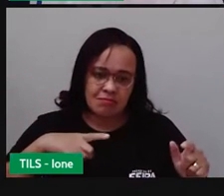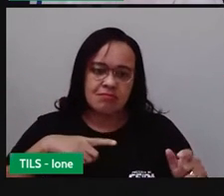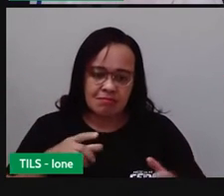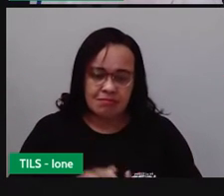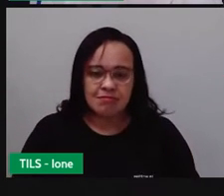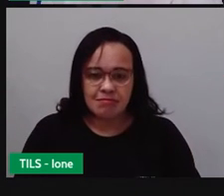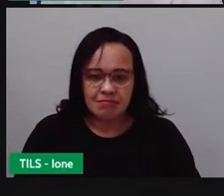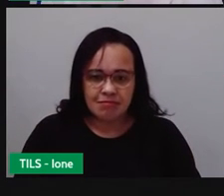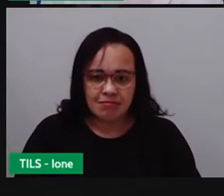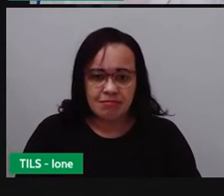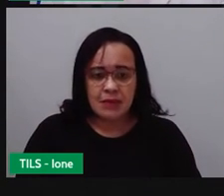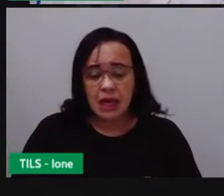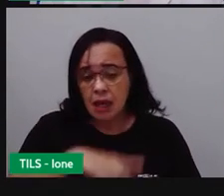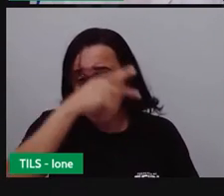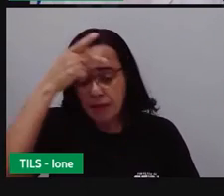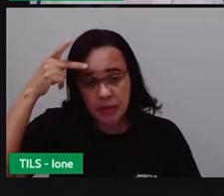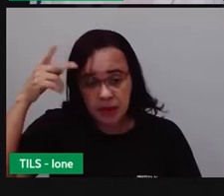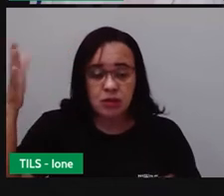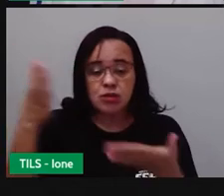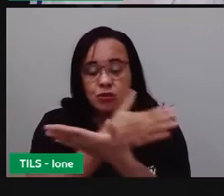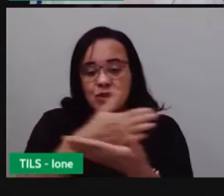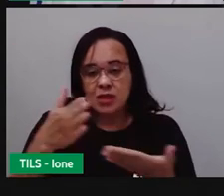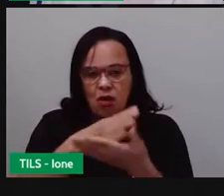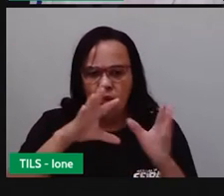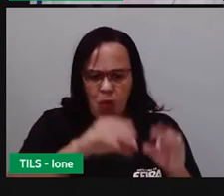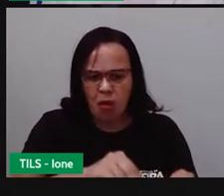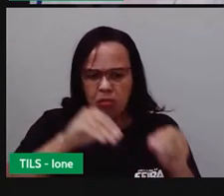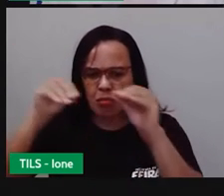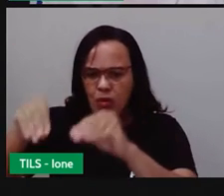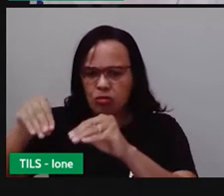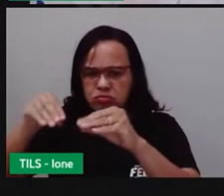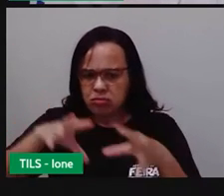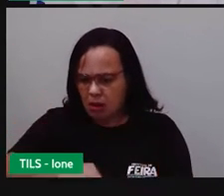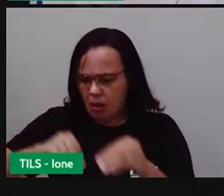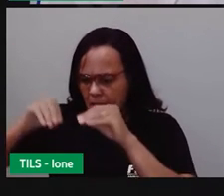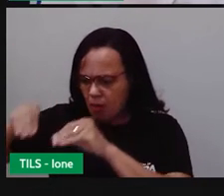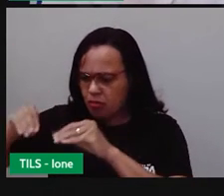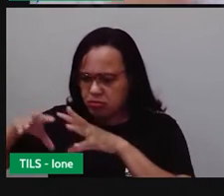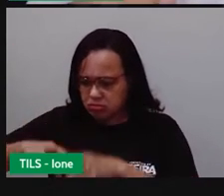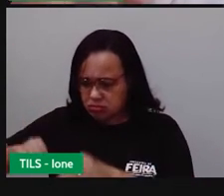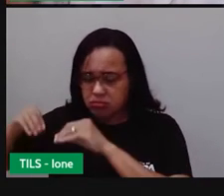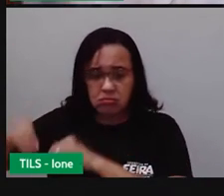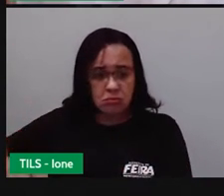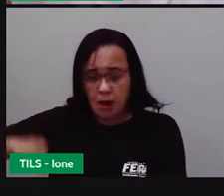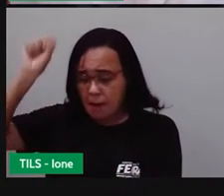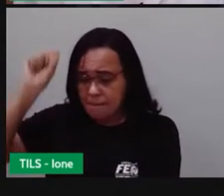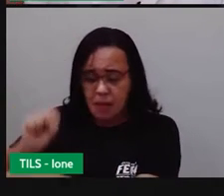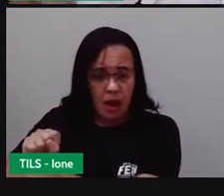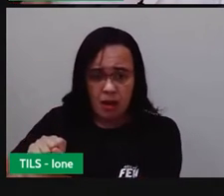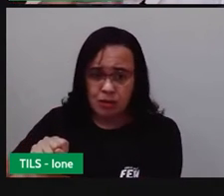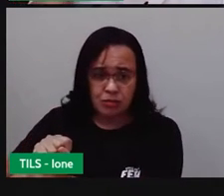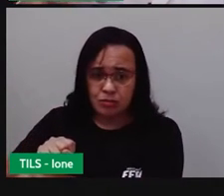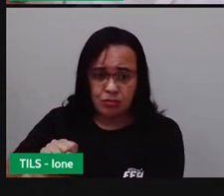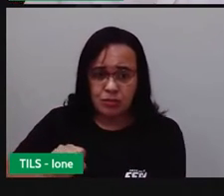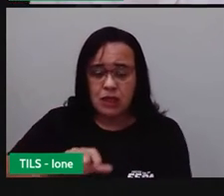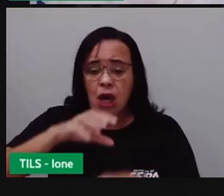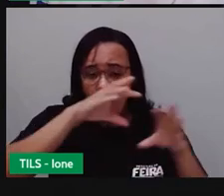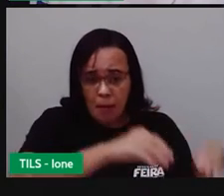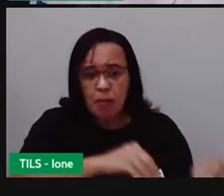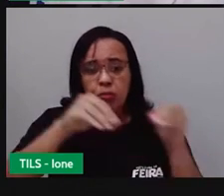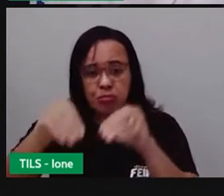Deixando de ser nômades, né? E com a nova organização social, deixou de ser nômade como? Deixou de ficar mudando com tanta